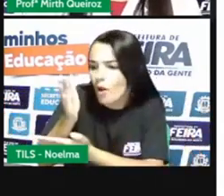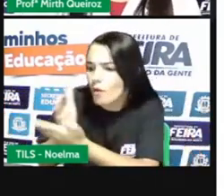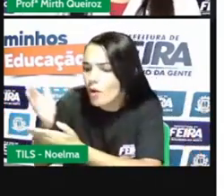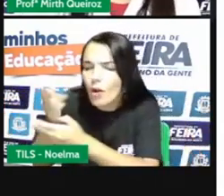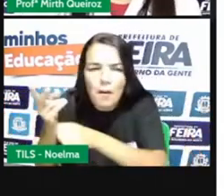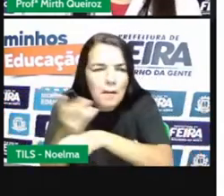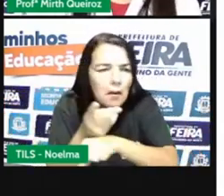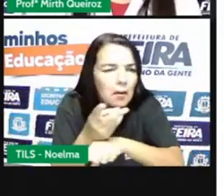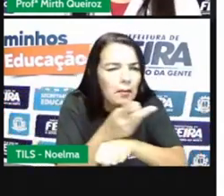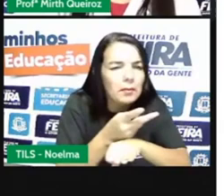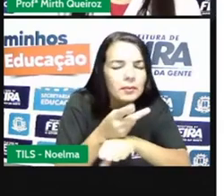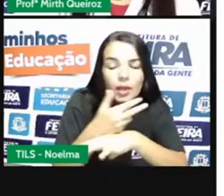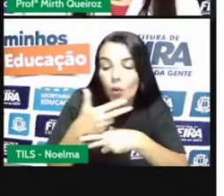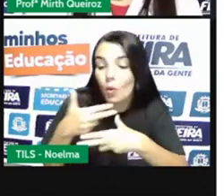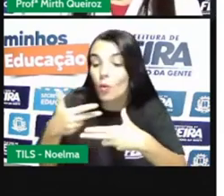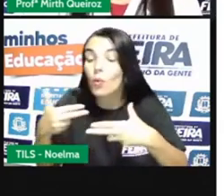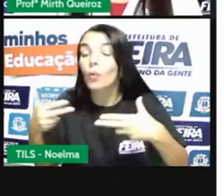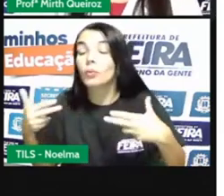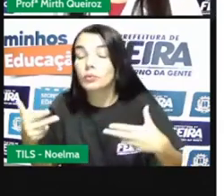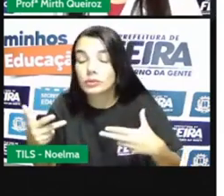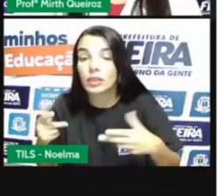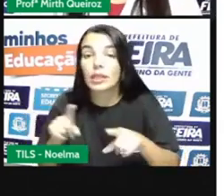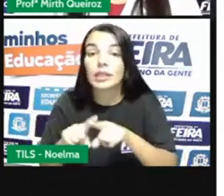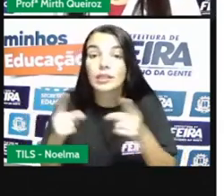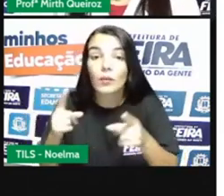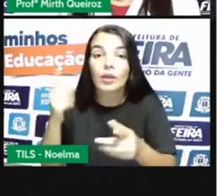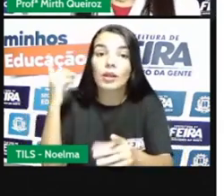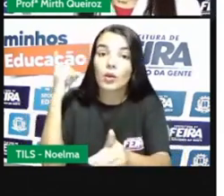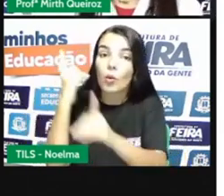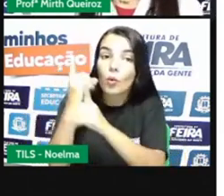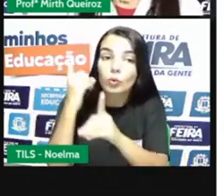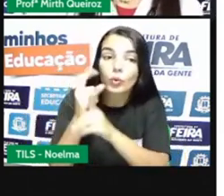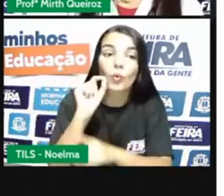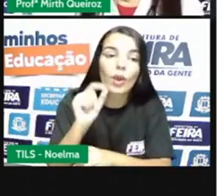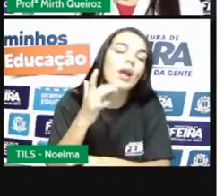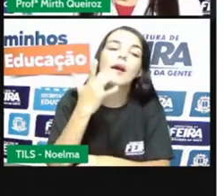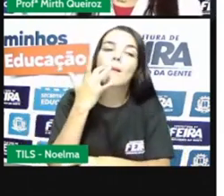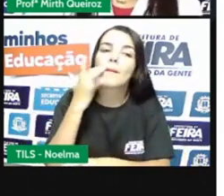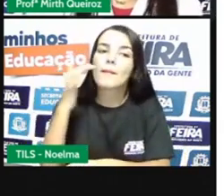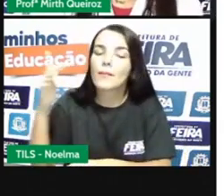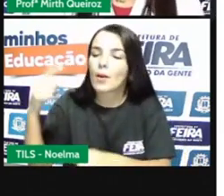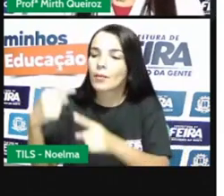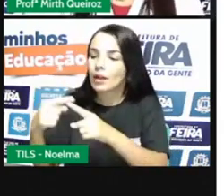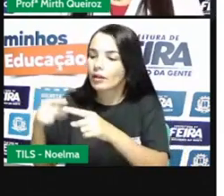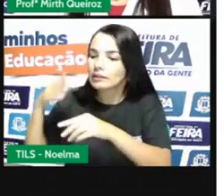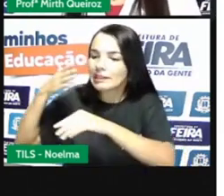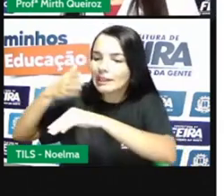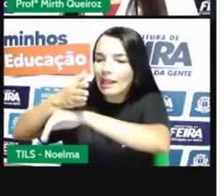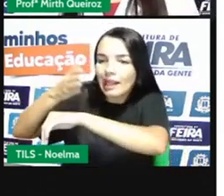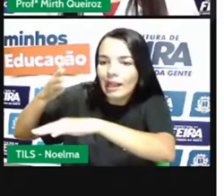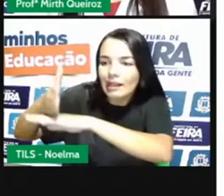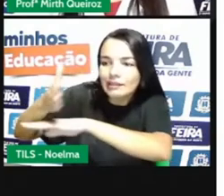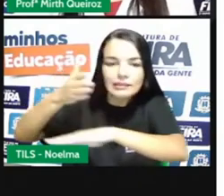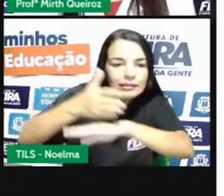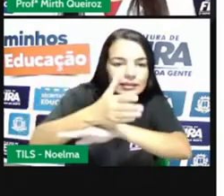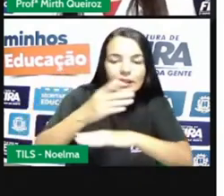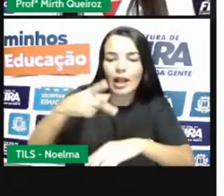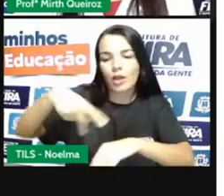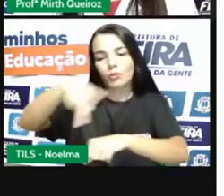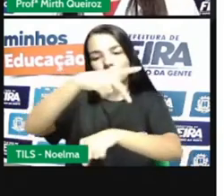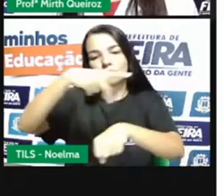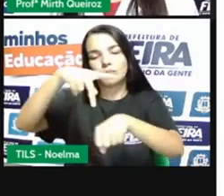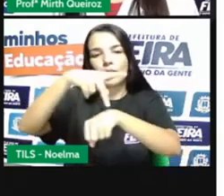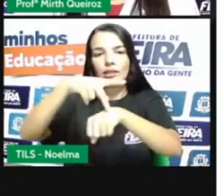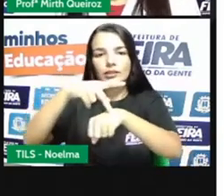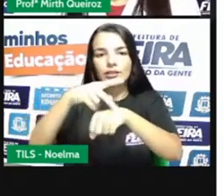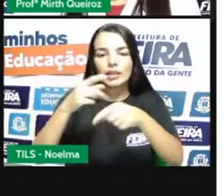E aí vem a interiorização do nosso país. As pessoas irem para esse interior aí do país na busca do